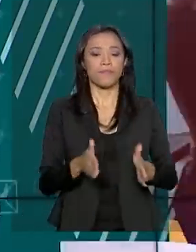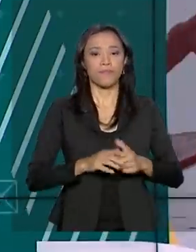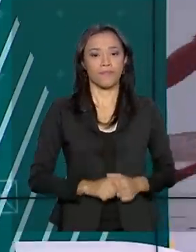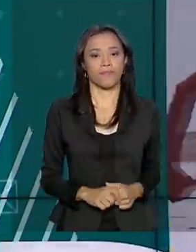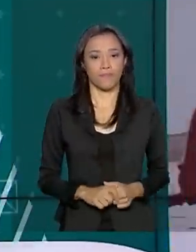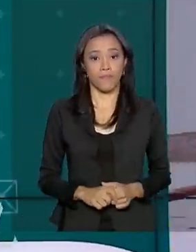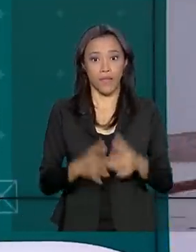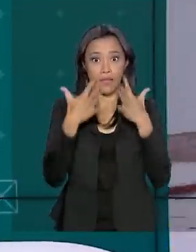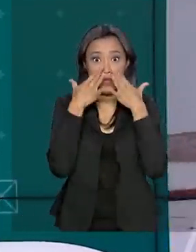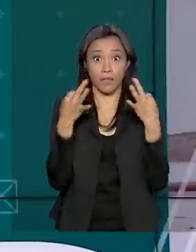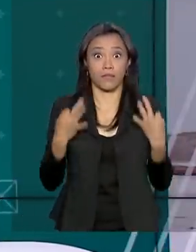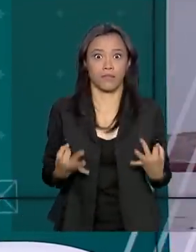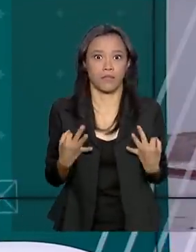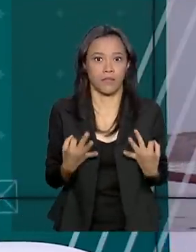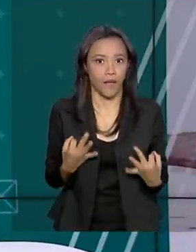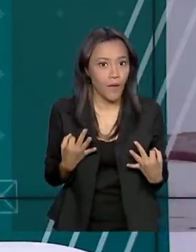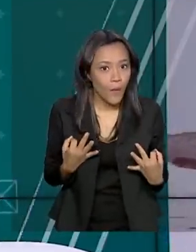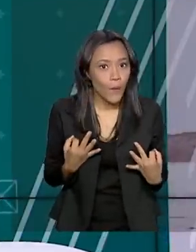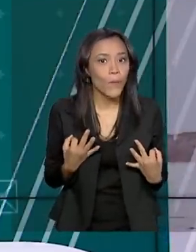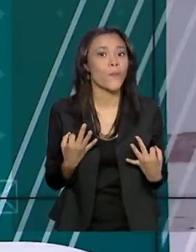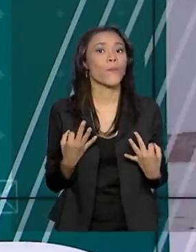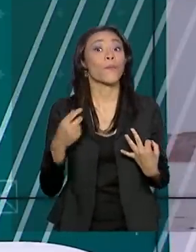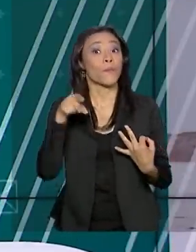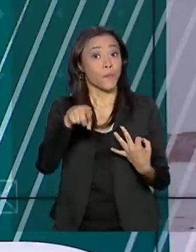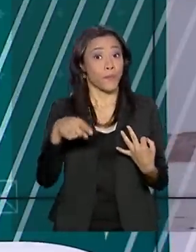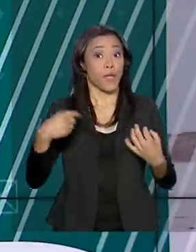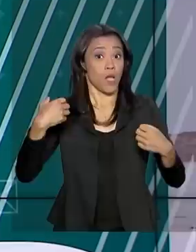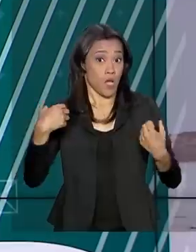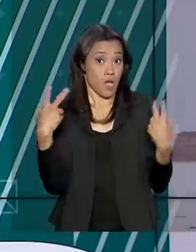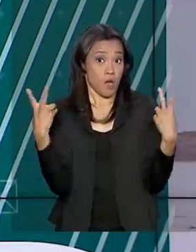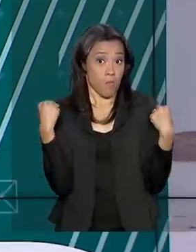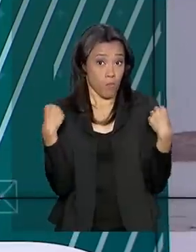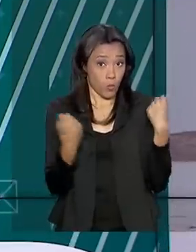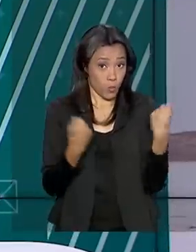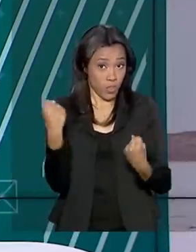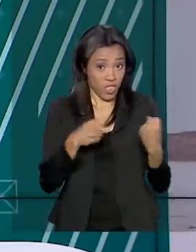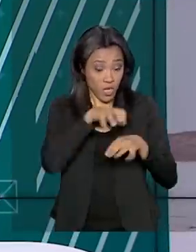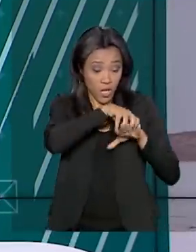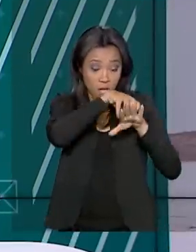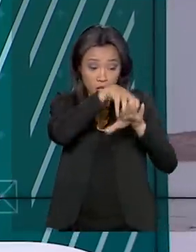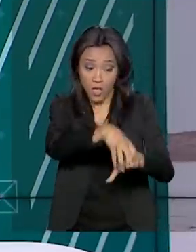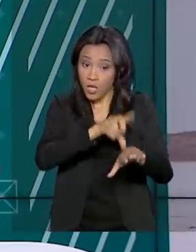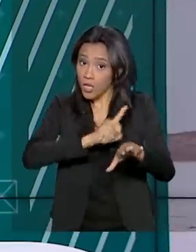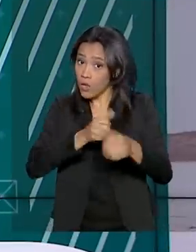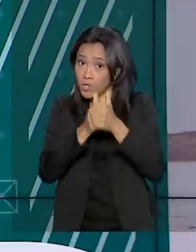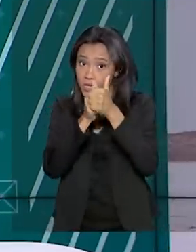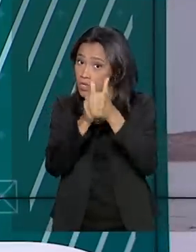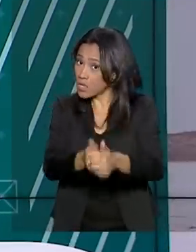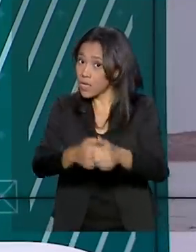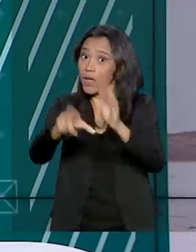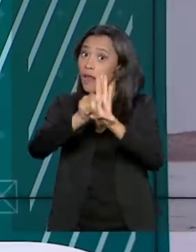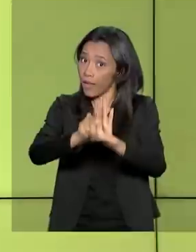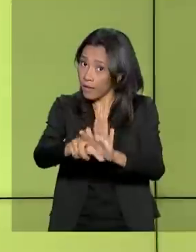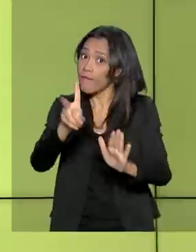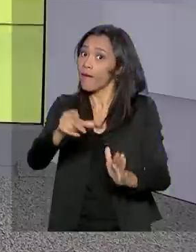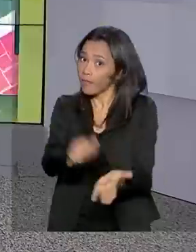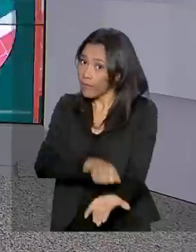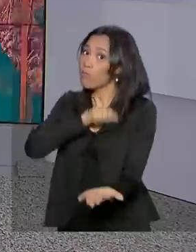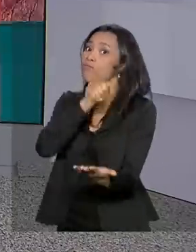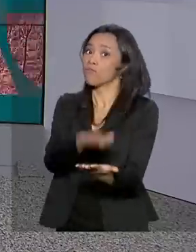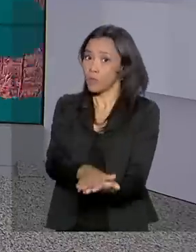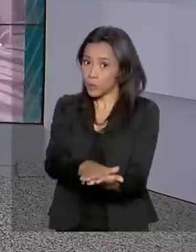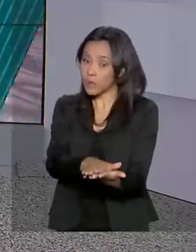E atenção, motoristas. Quem fizer transporte ilegal vai ser punido com mais rigor.